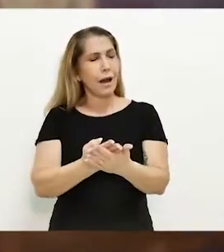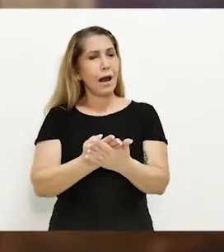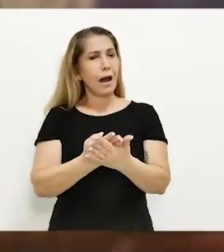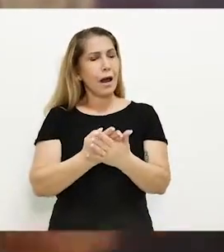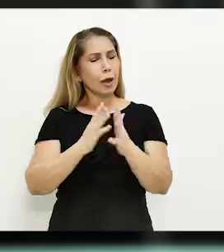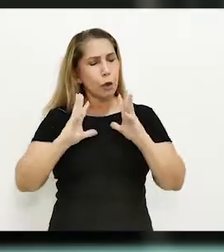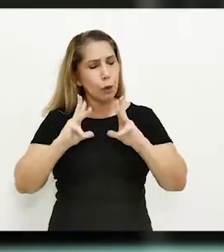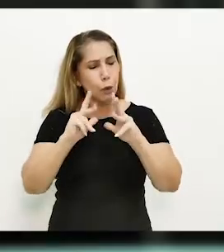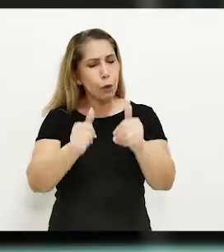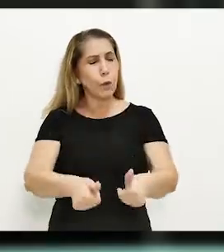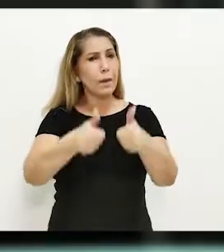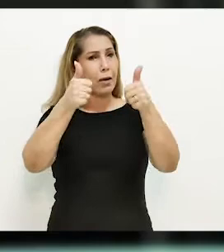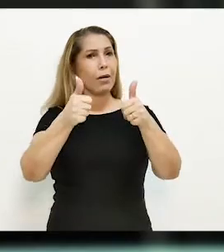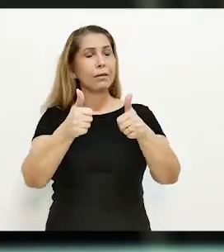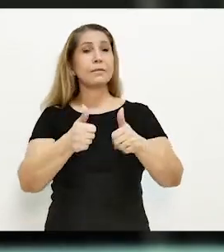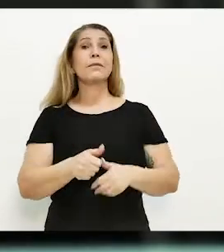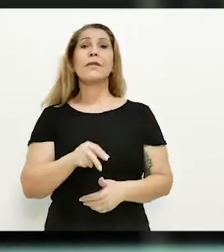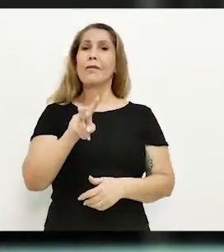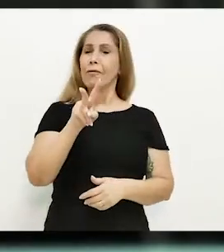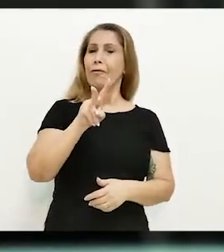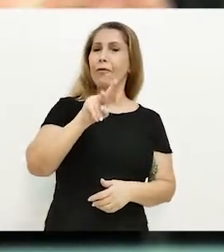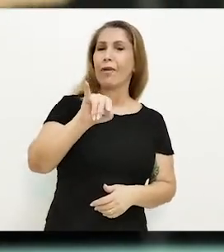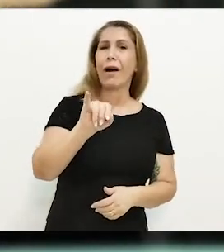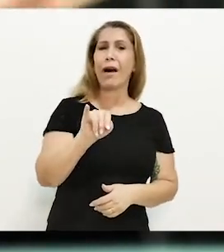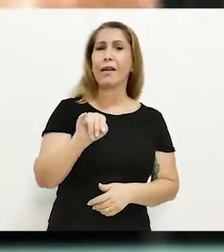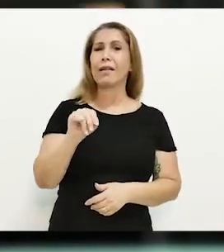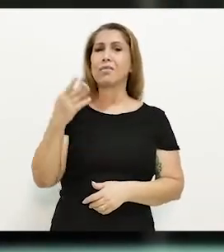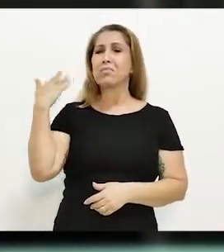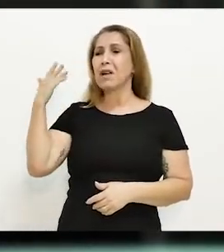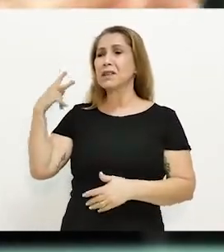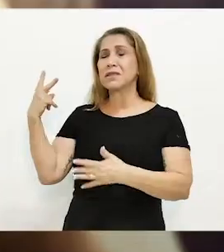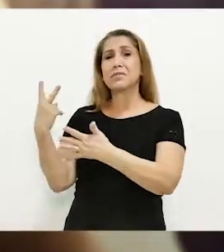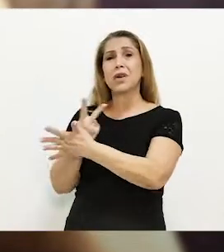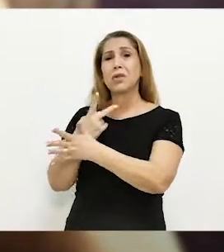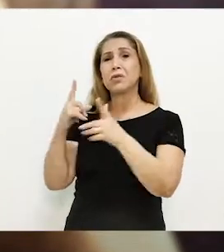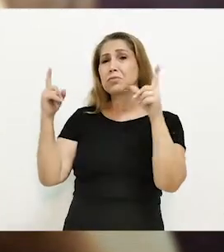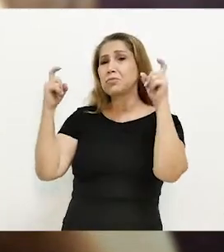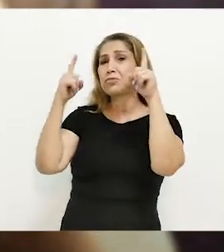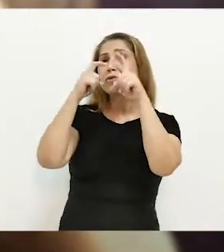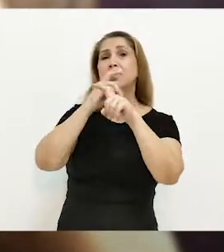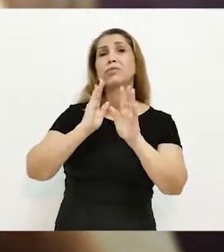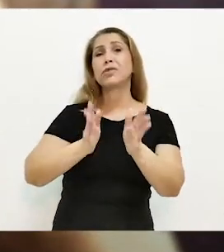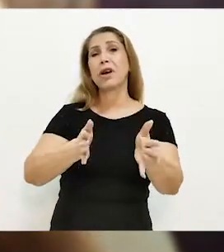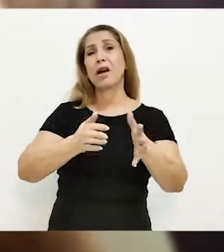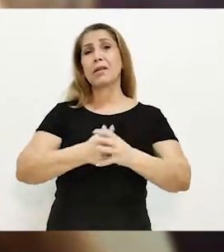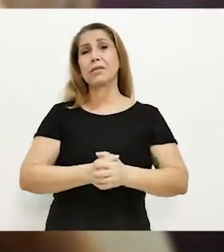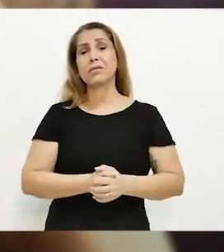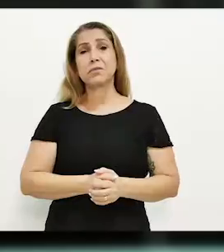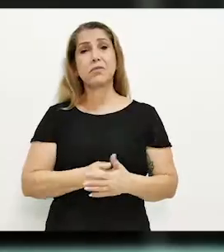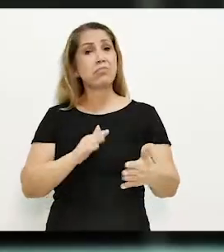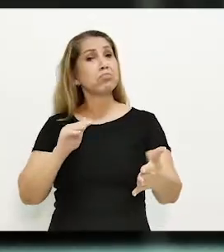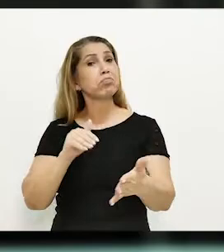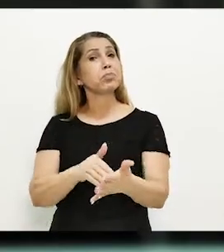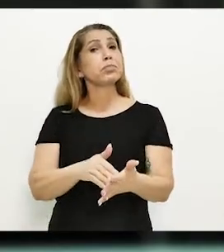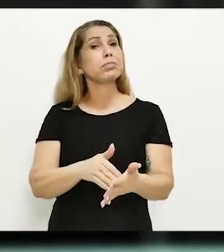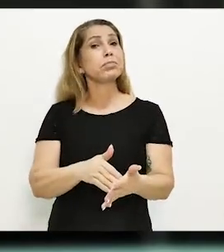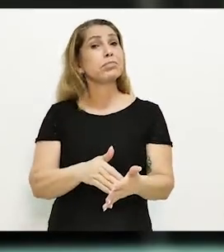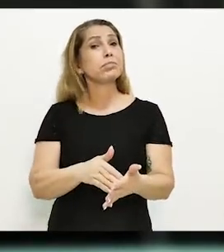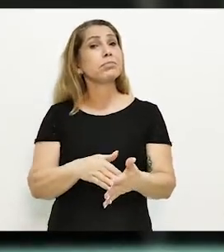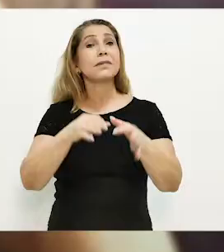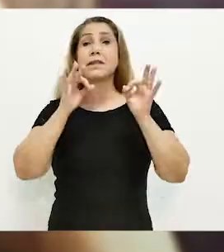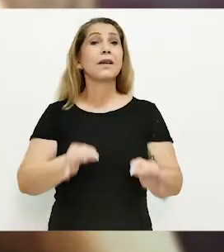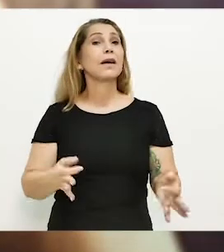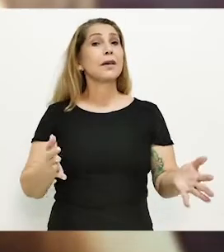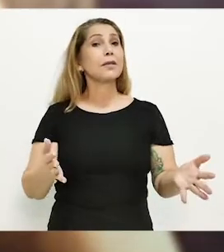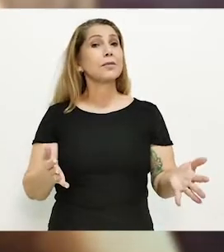tudo vai melhorar. Vai, vai sim. Nós já passamos por outras situações difíceis antes. E no final, deu tudo certo,